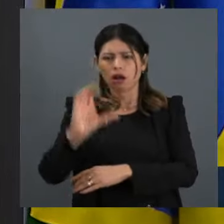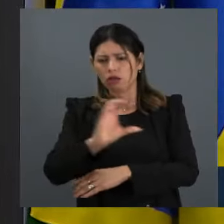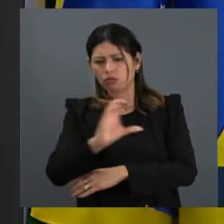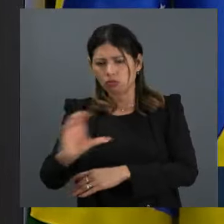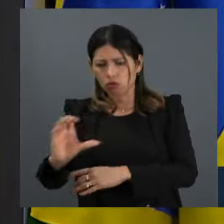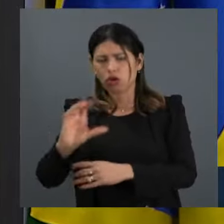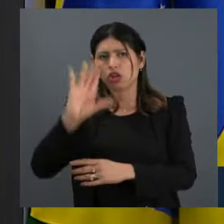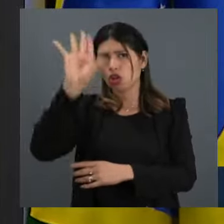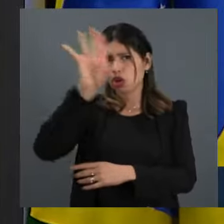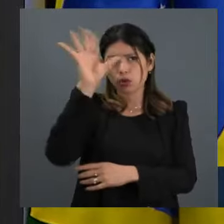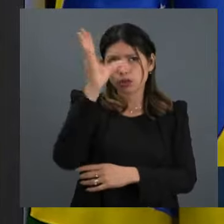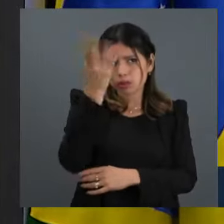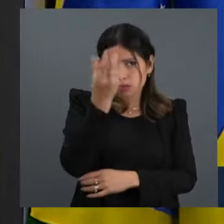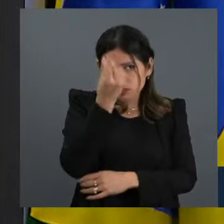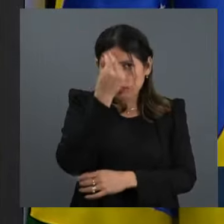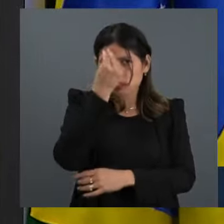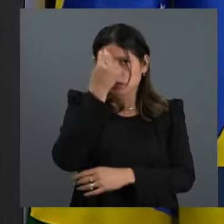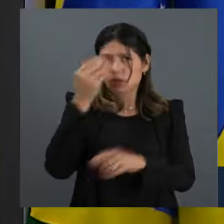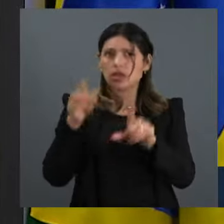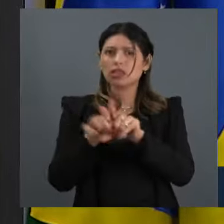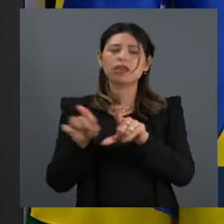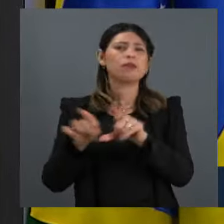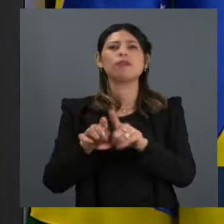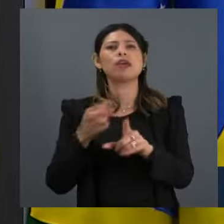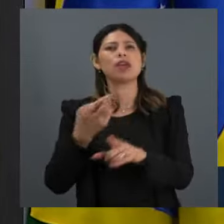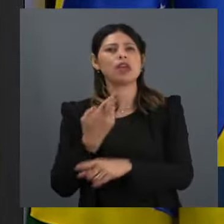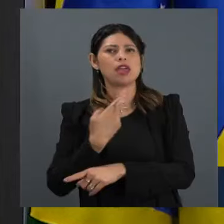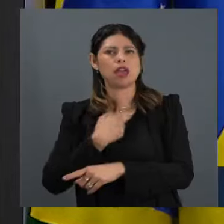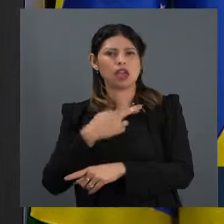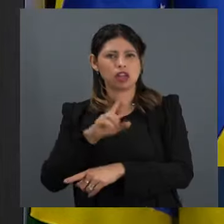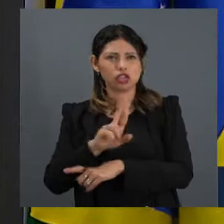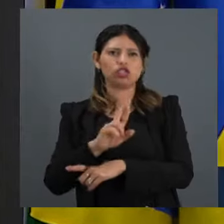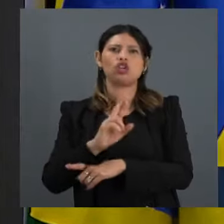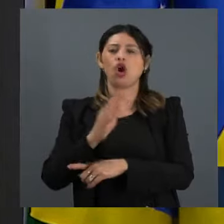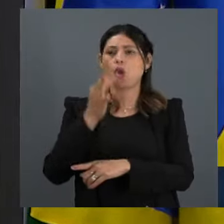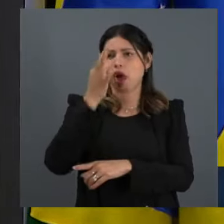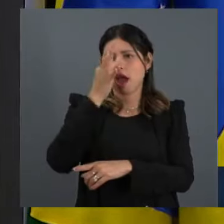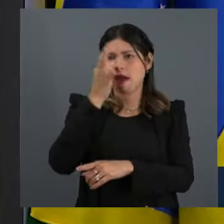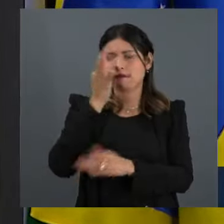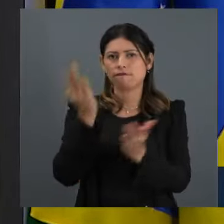do planeta e a segunda maior chegando já, que é a evangélica.